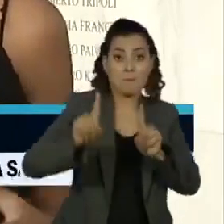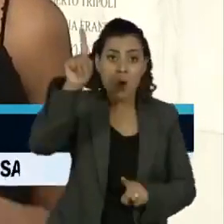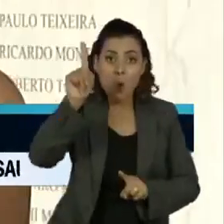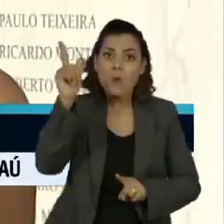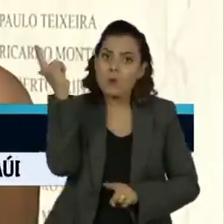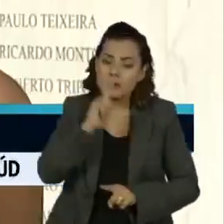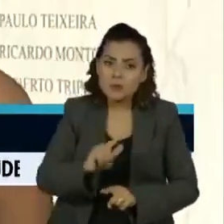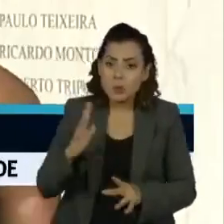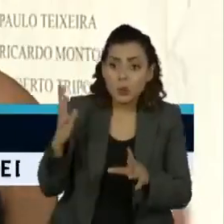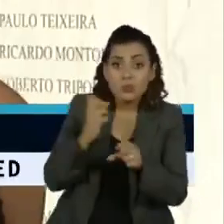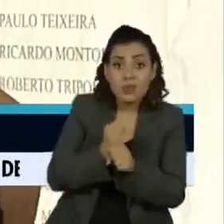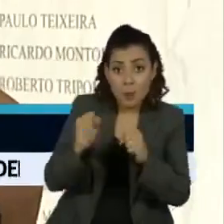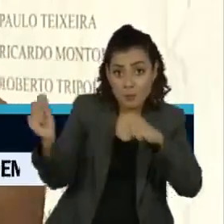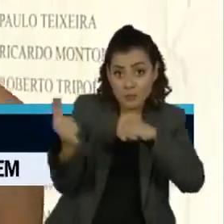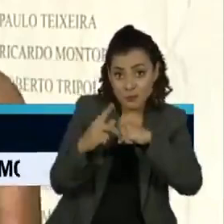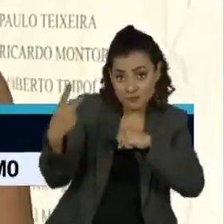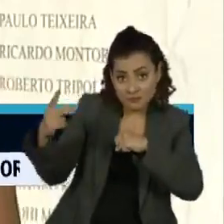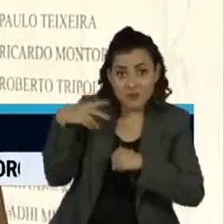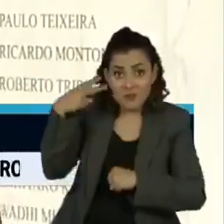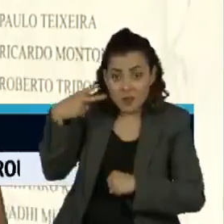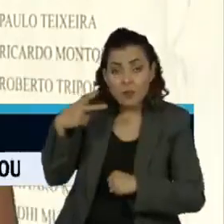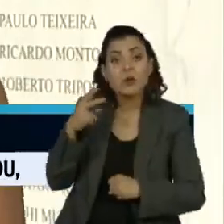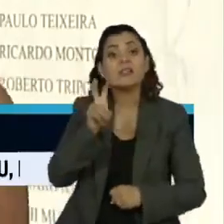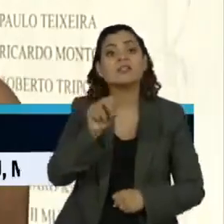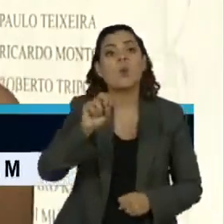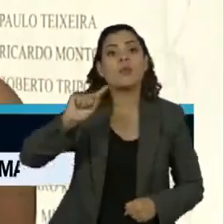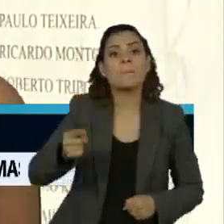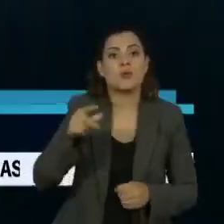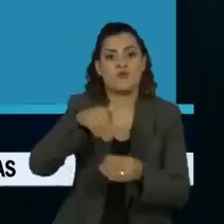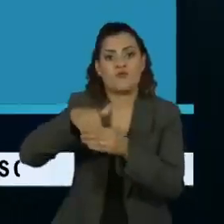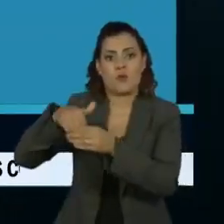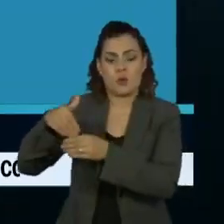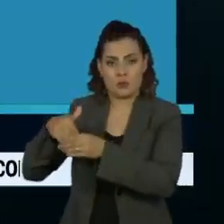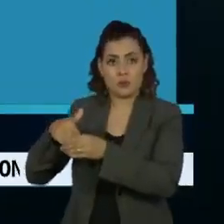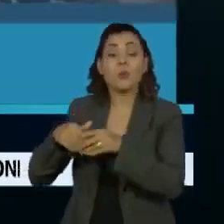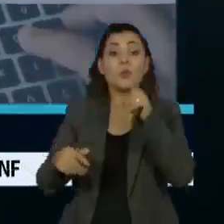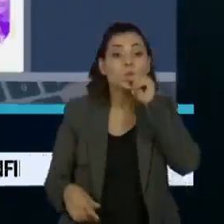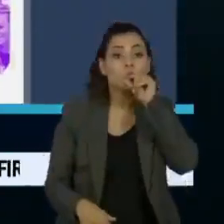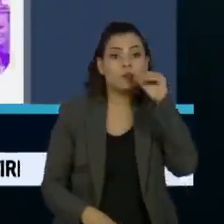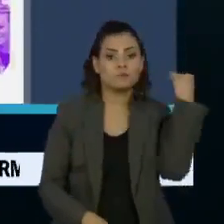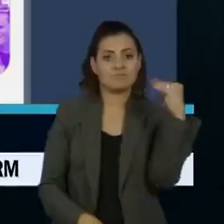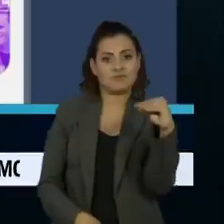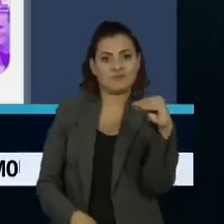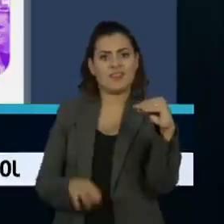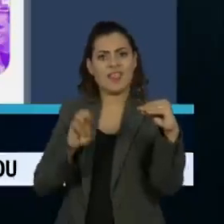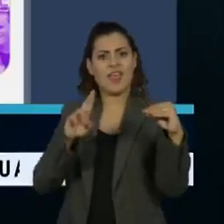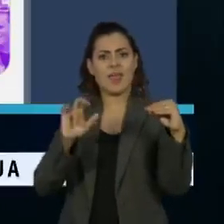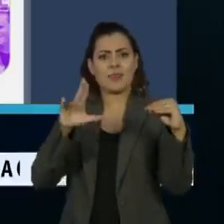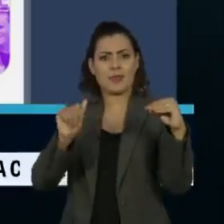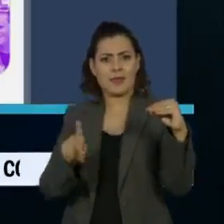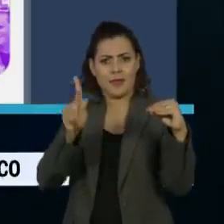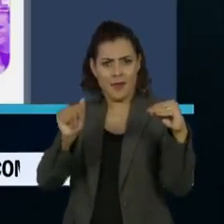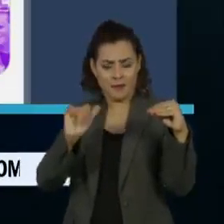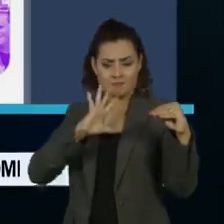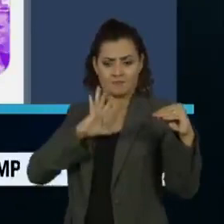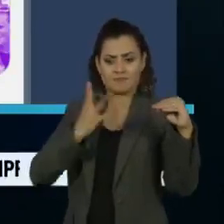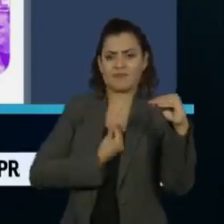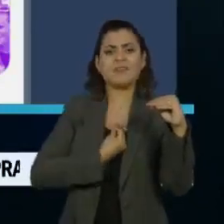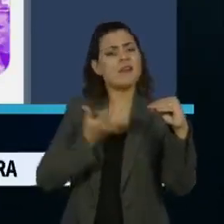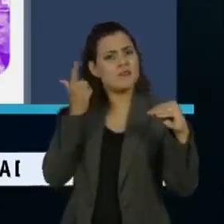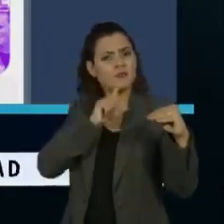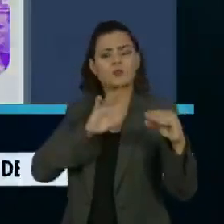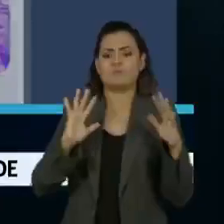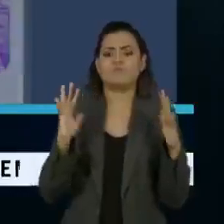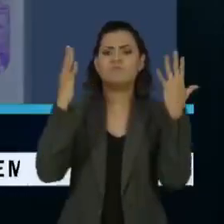Ao todo, a vereadora do PSOL conquistou mais de 50 mil votos. No Twitter, Erika Hilton lembrou da data e celebrou ainda